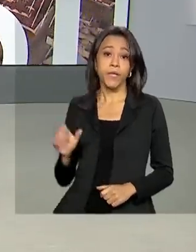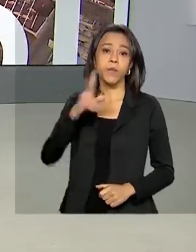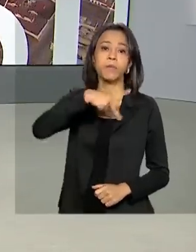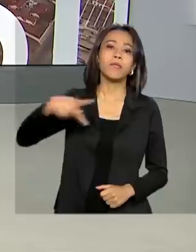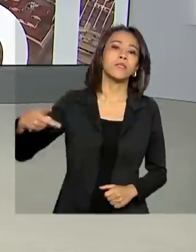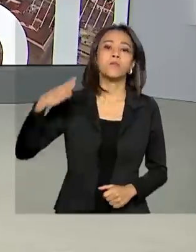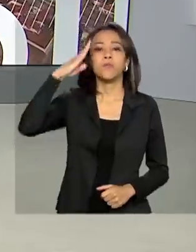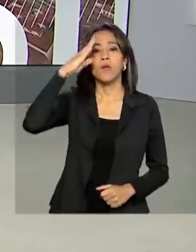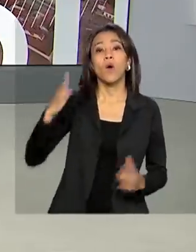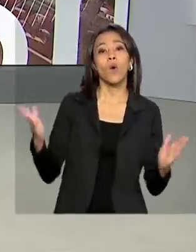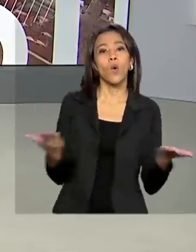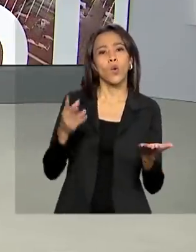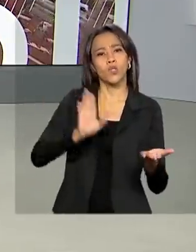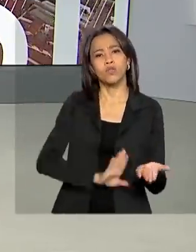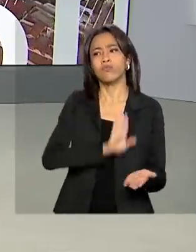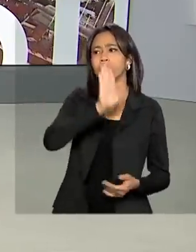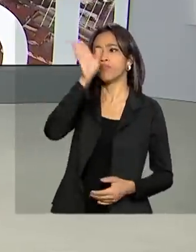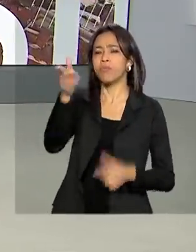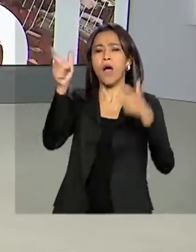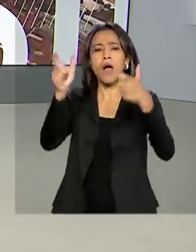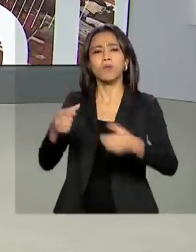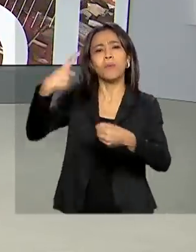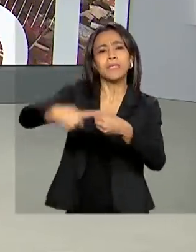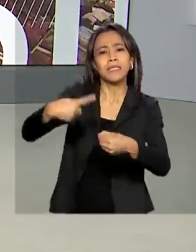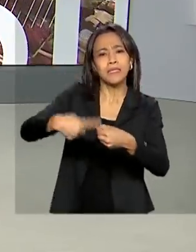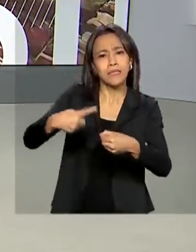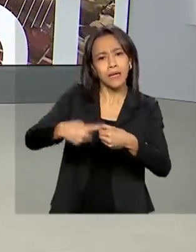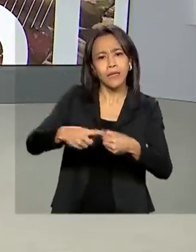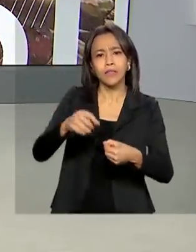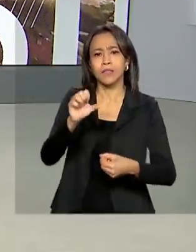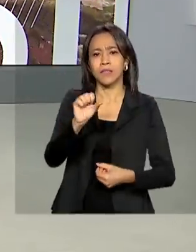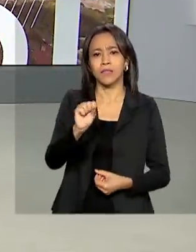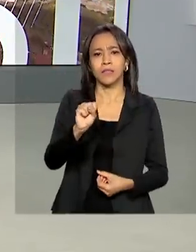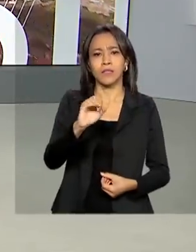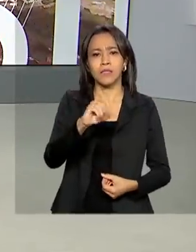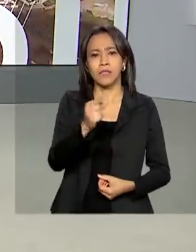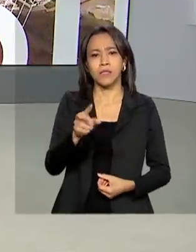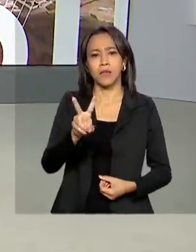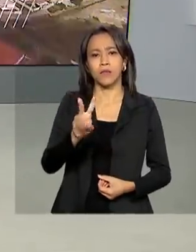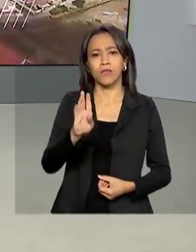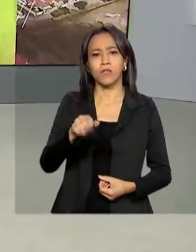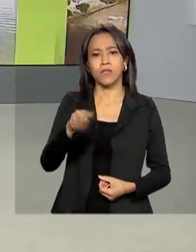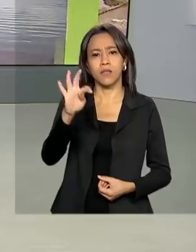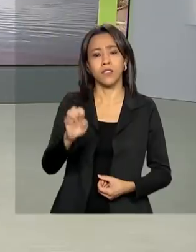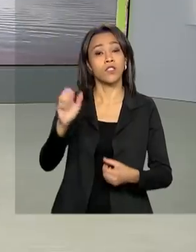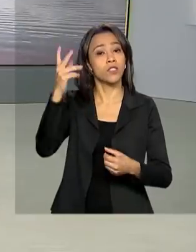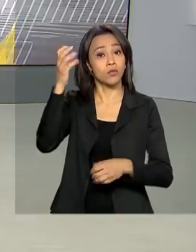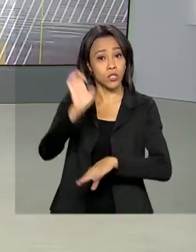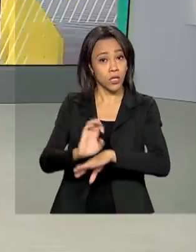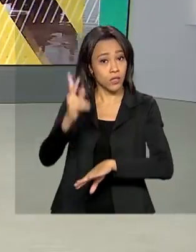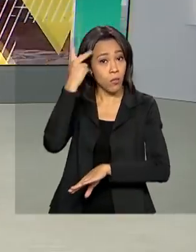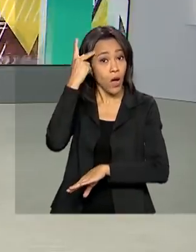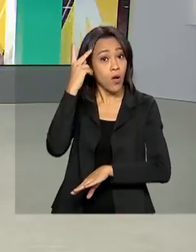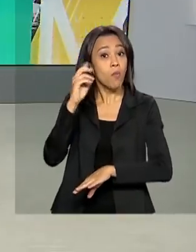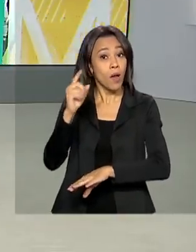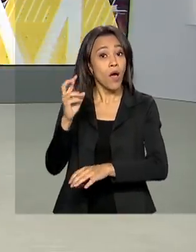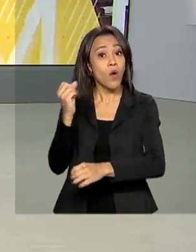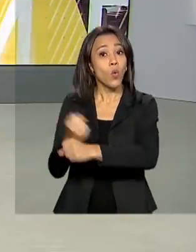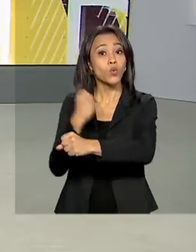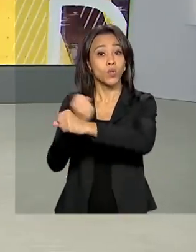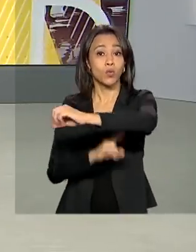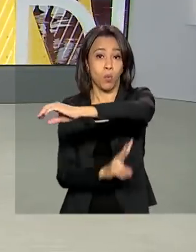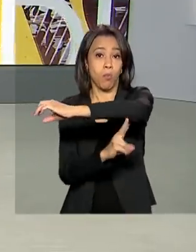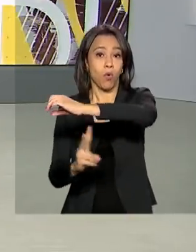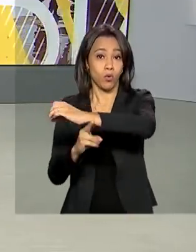Bolsonaro vai hoje à Baixada Santista, na cidade de São Vicente. Ele visita uma ponte que vai ser recuperada com a ajuda financeira do